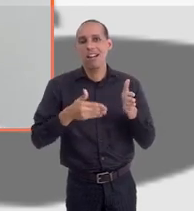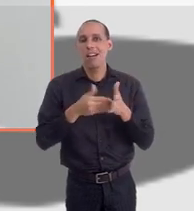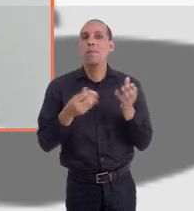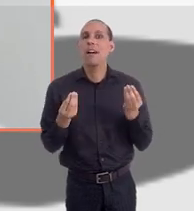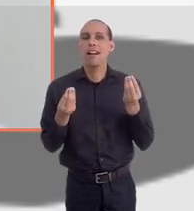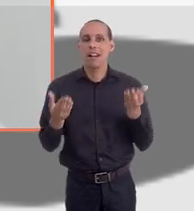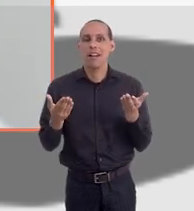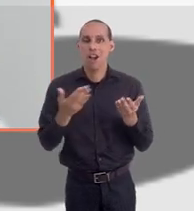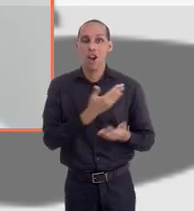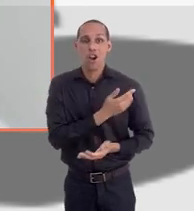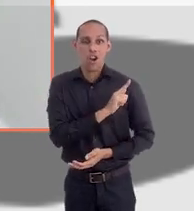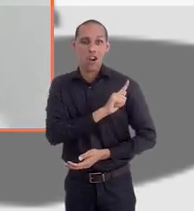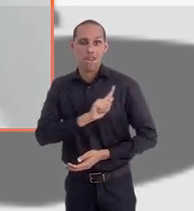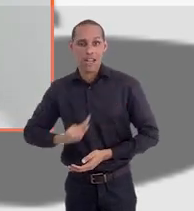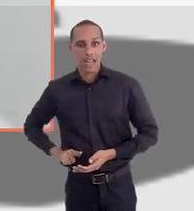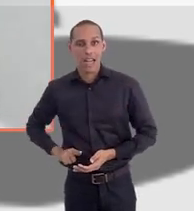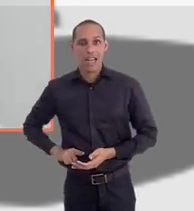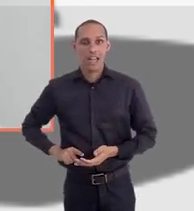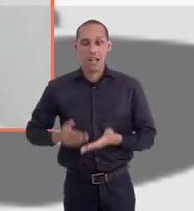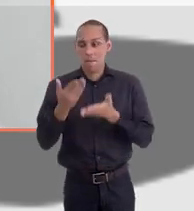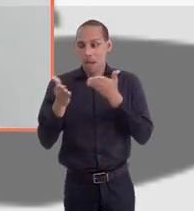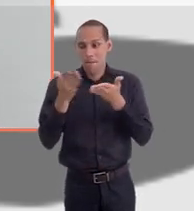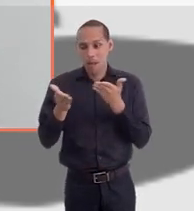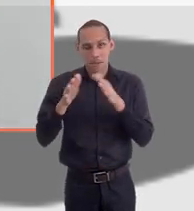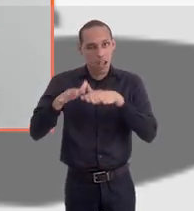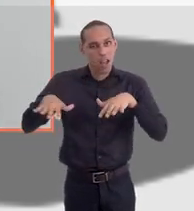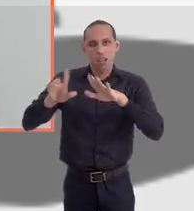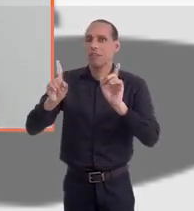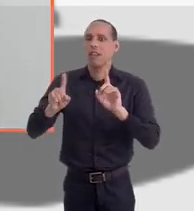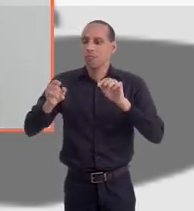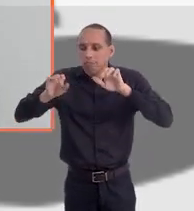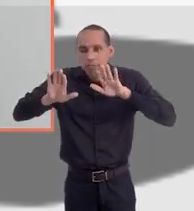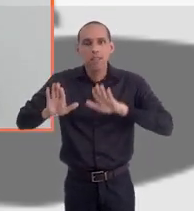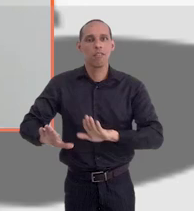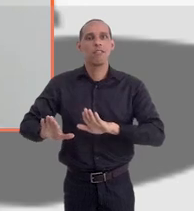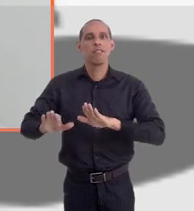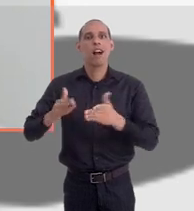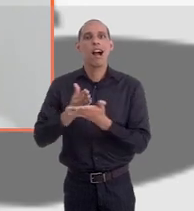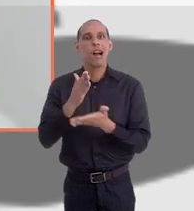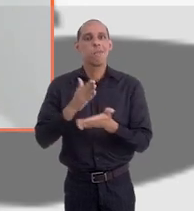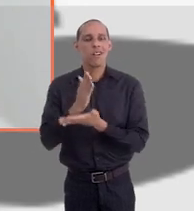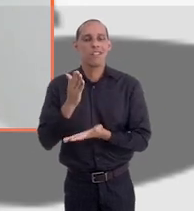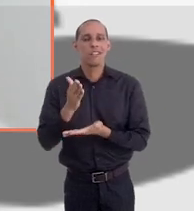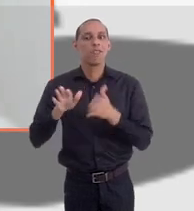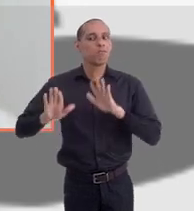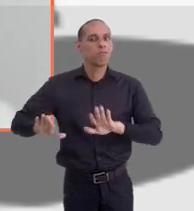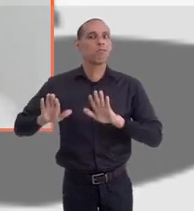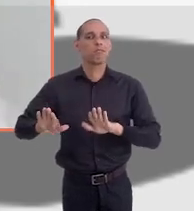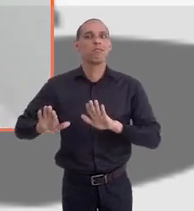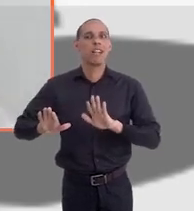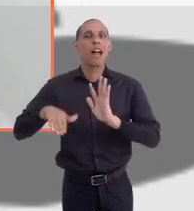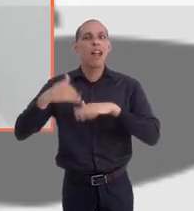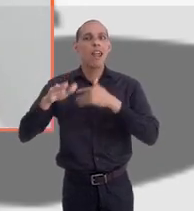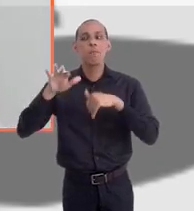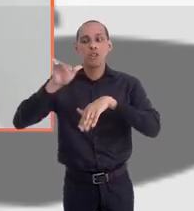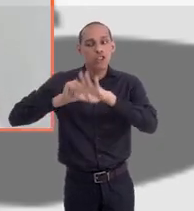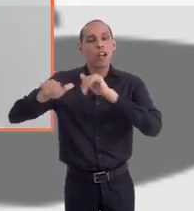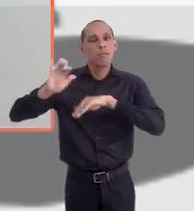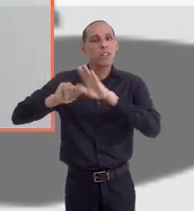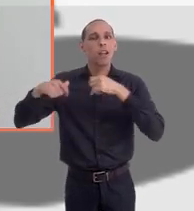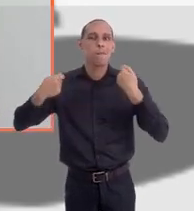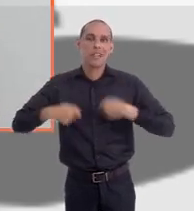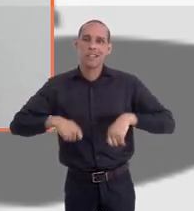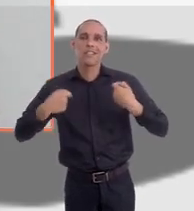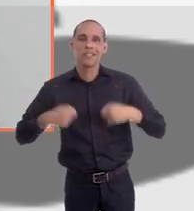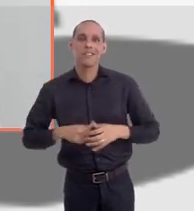é para justamente o governador não eliminar essas pessoas, deixarem eles no banco de aprovados, quando eles forem aprovados, e fazer a convocação de